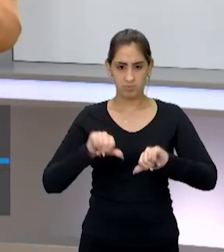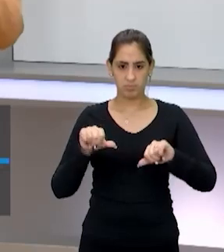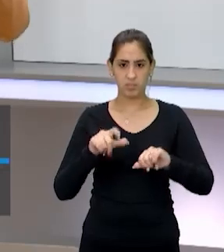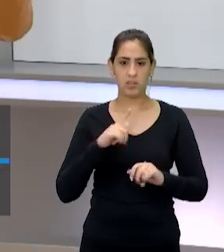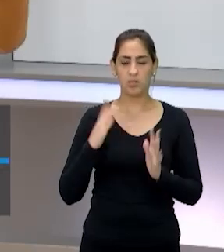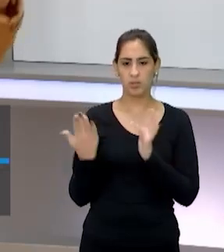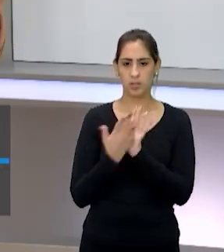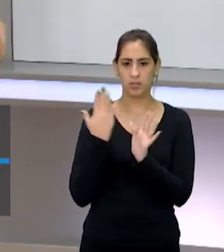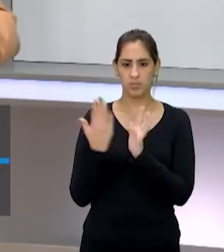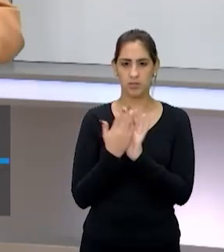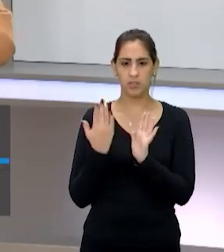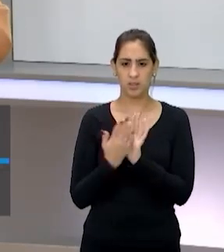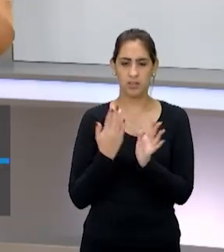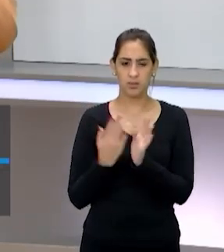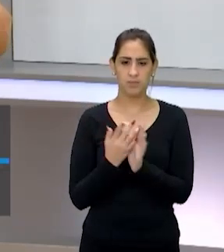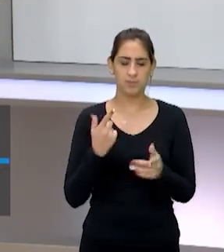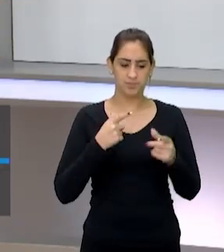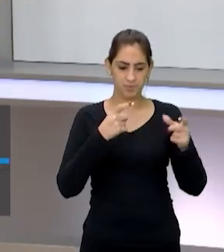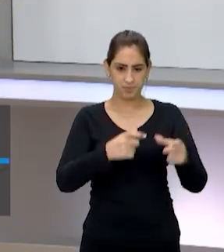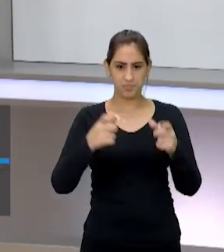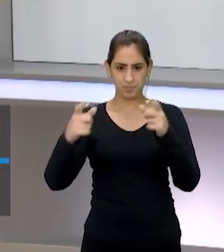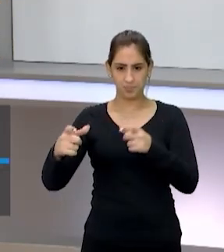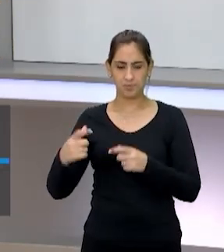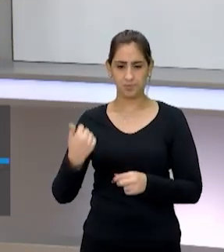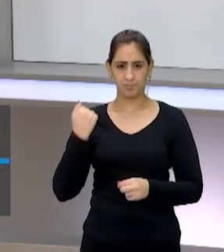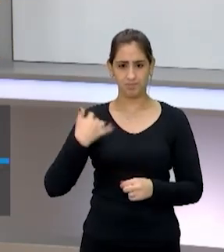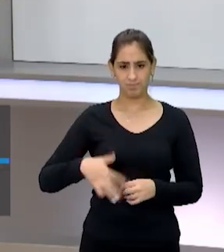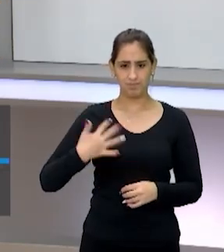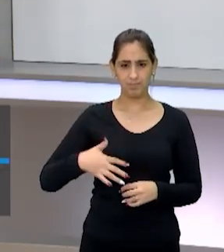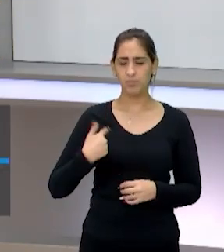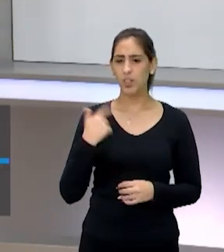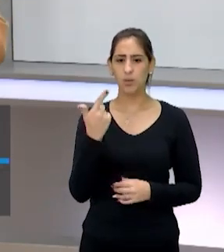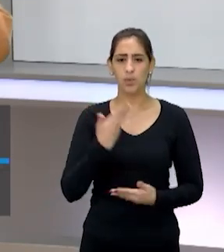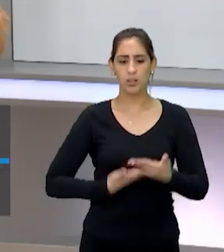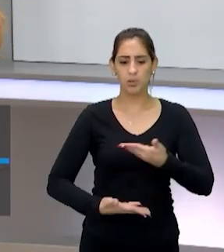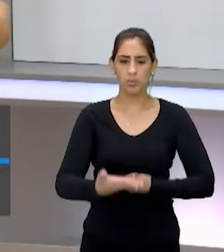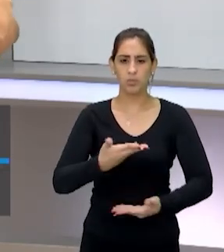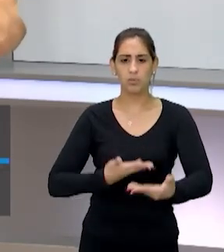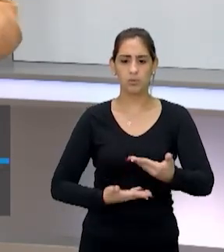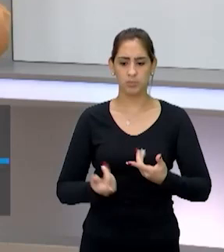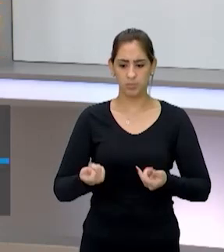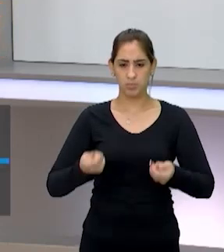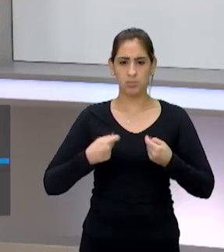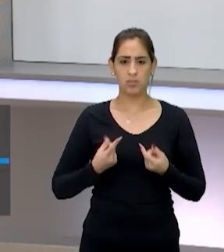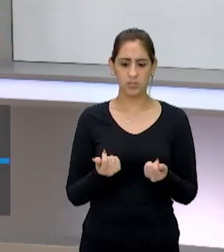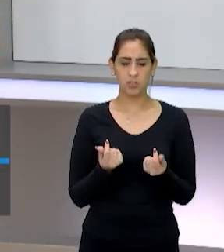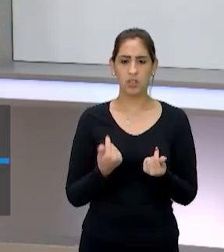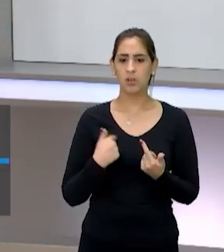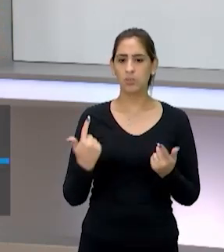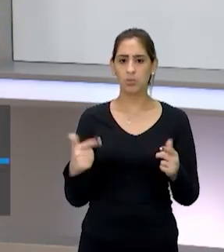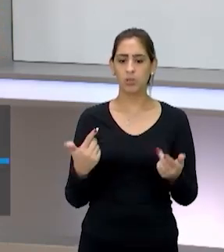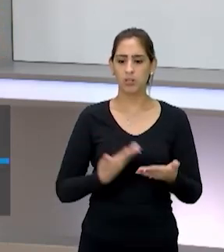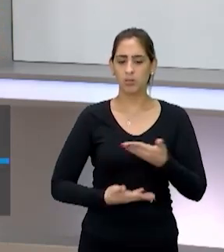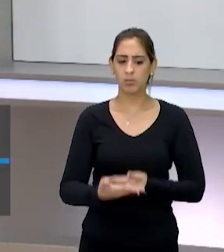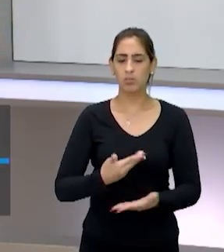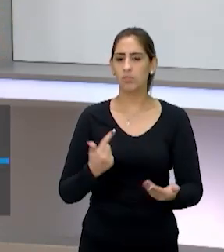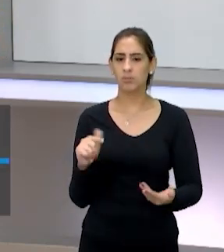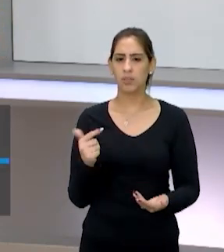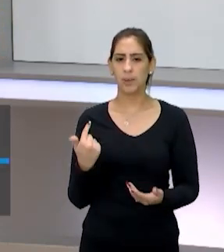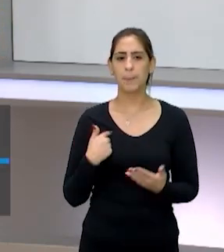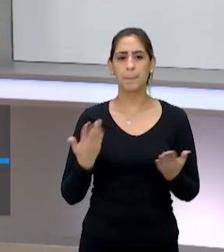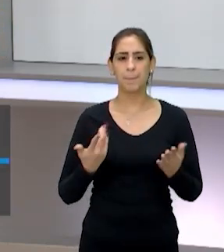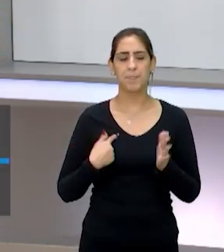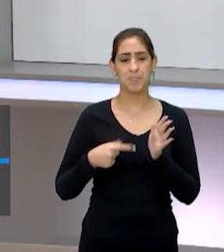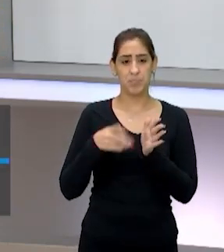né, elegantérrimas em lugares caros e não tem o retorno financeiro que também acaba trazendo essa situação. Então, eu vou